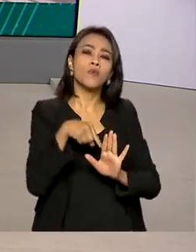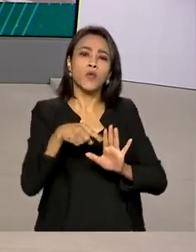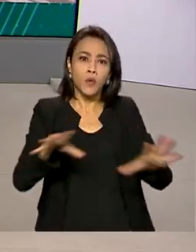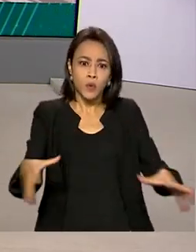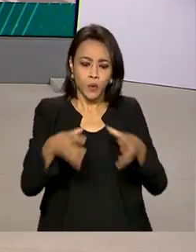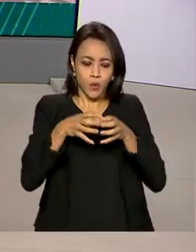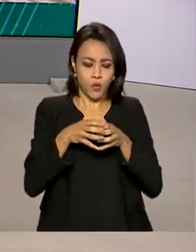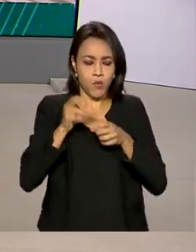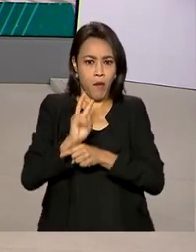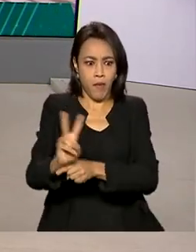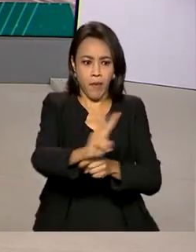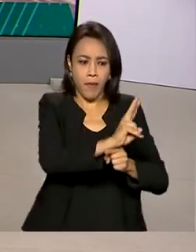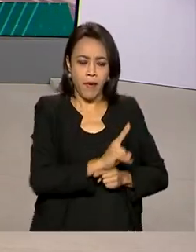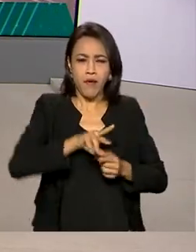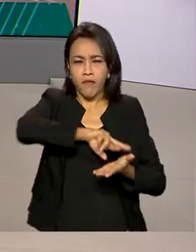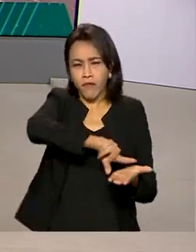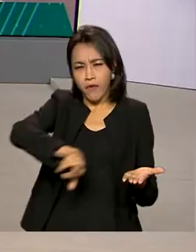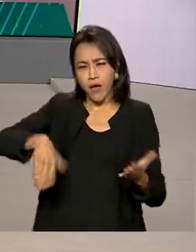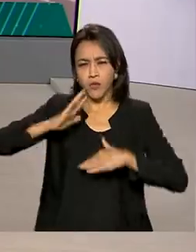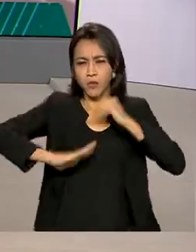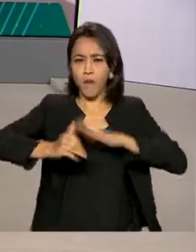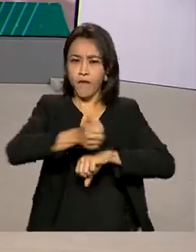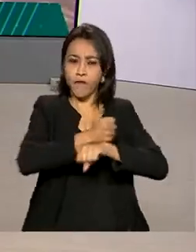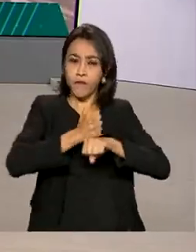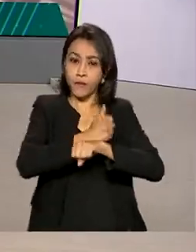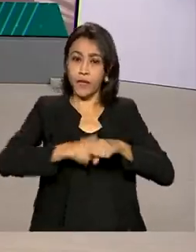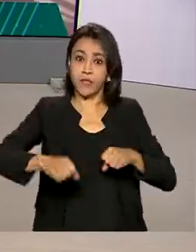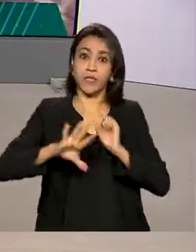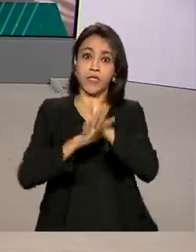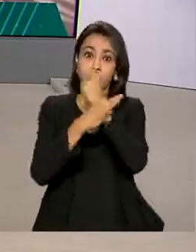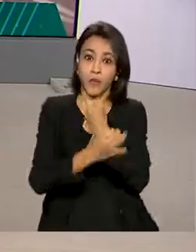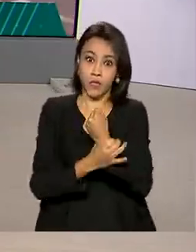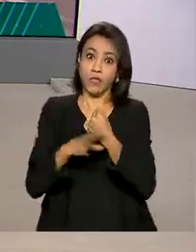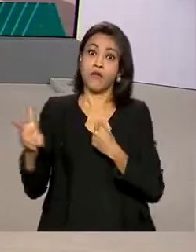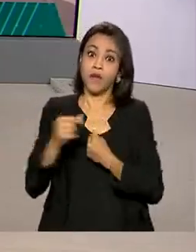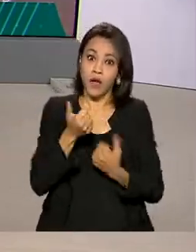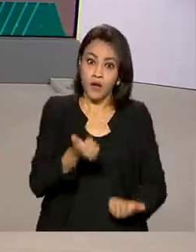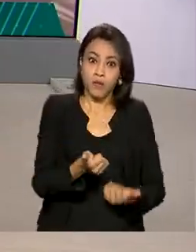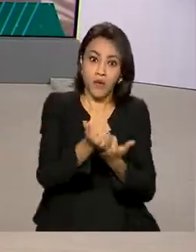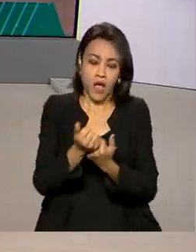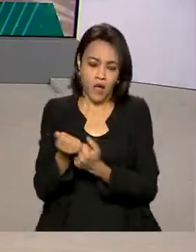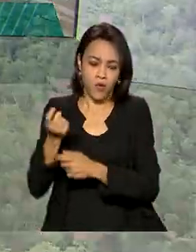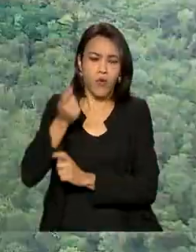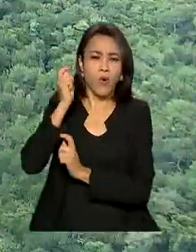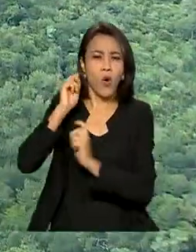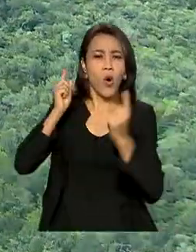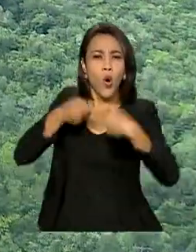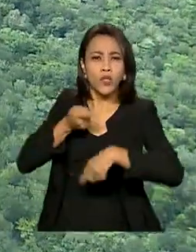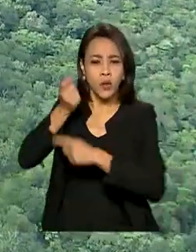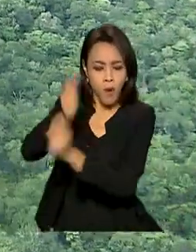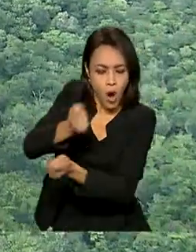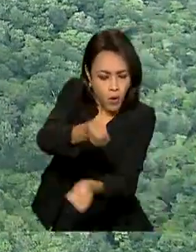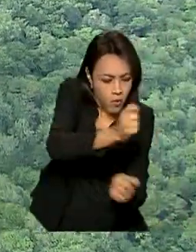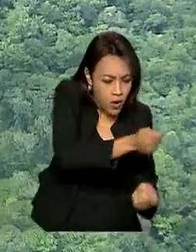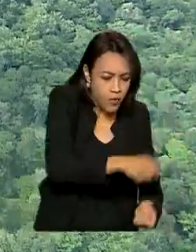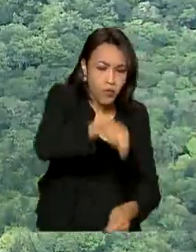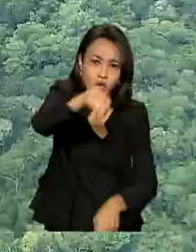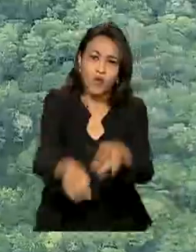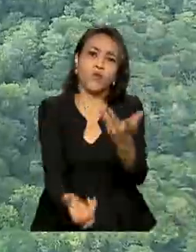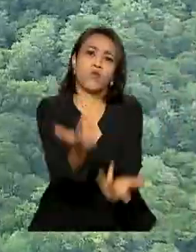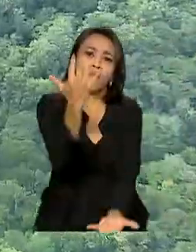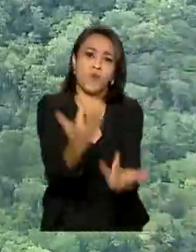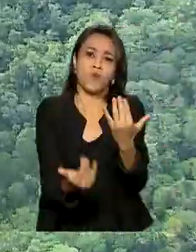Milhares de profissionais da segurança vão atuar no combate a queimadas e incêndios florestais. Serão